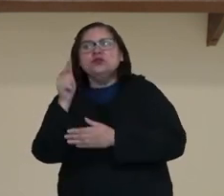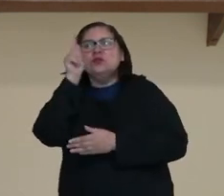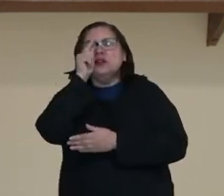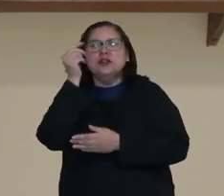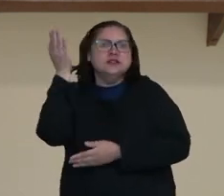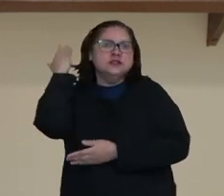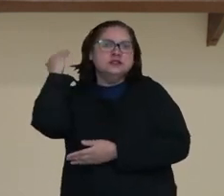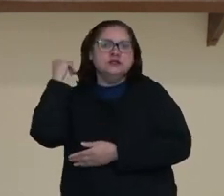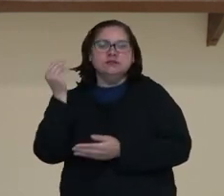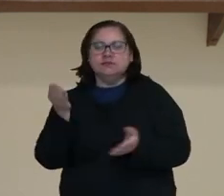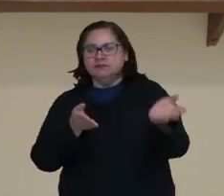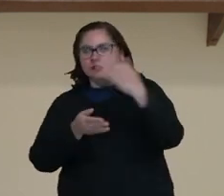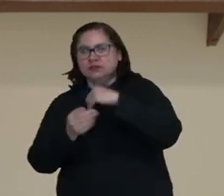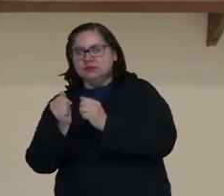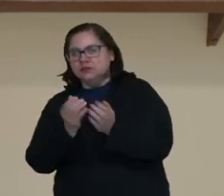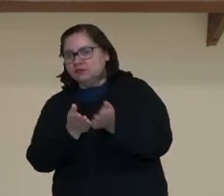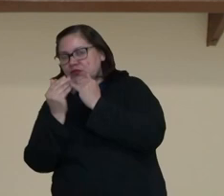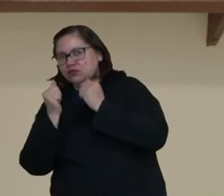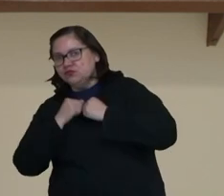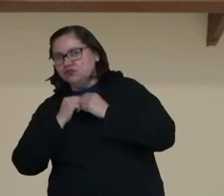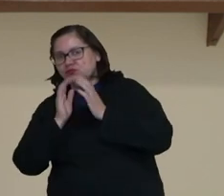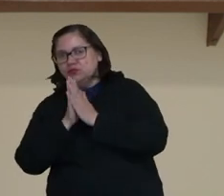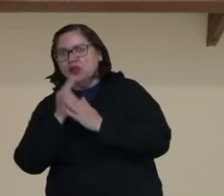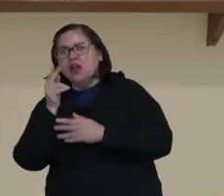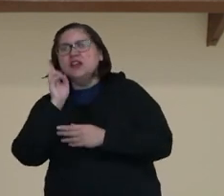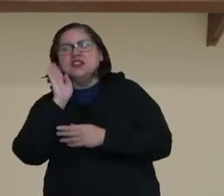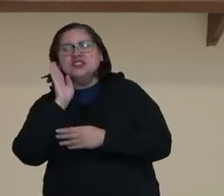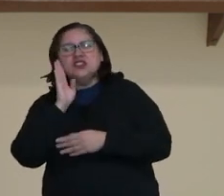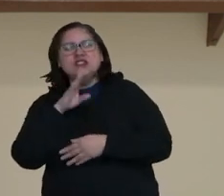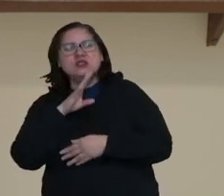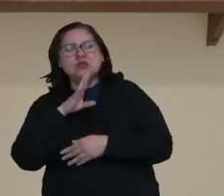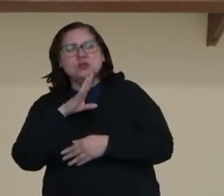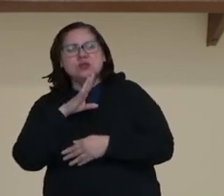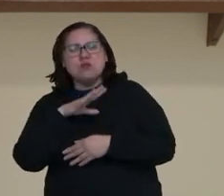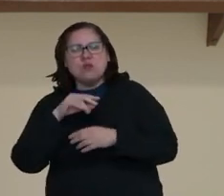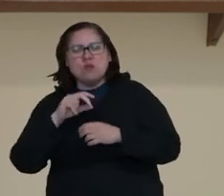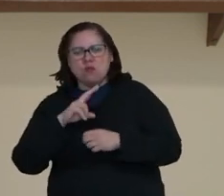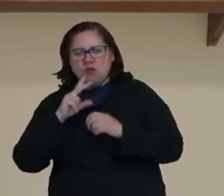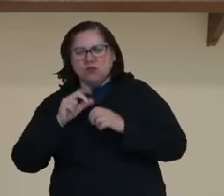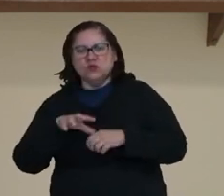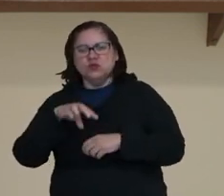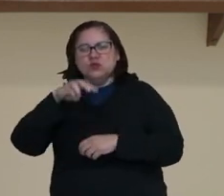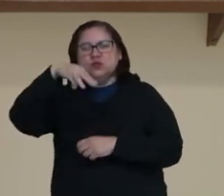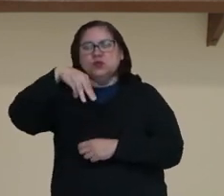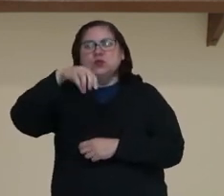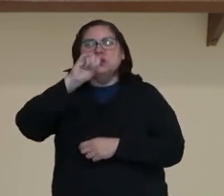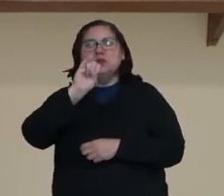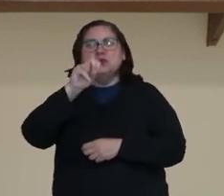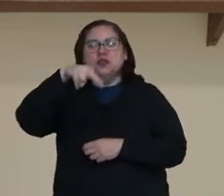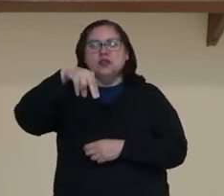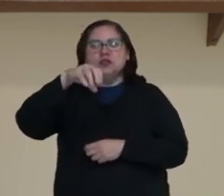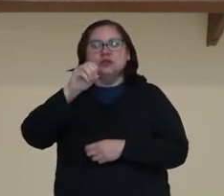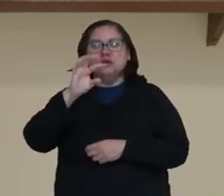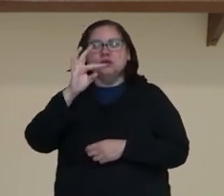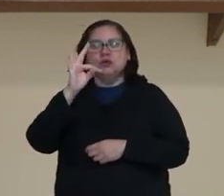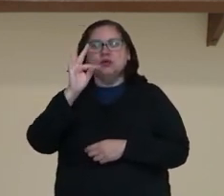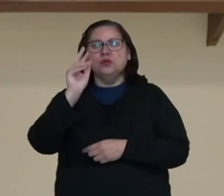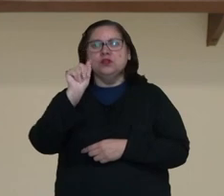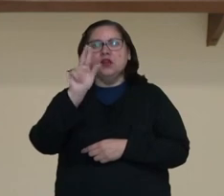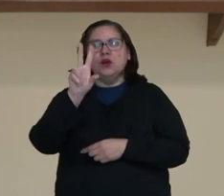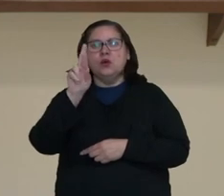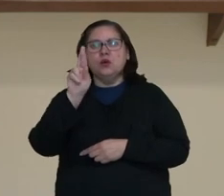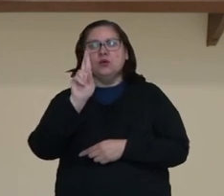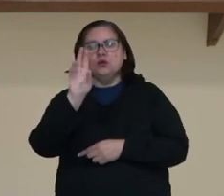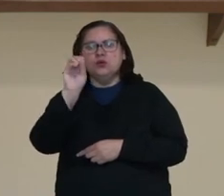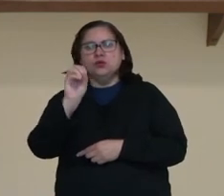Antiga. Bora lá e vai, classe aventura! Vocês já ouviram falar sobre o monstro minotauro? Não? Olha, vou mostrar para vocês